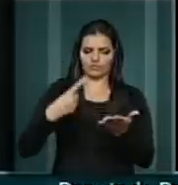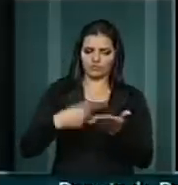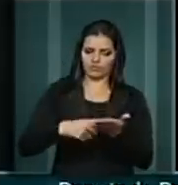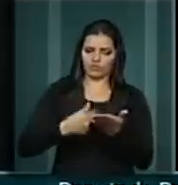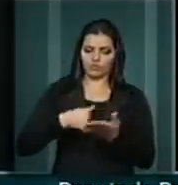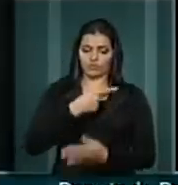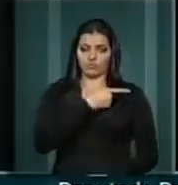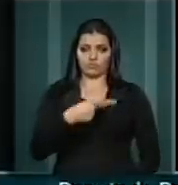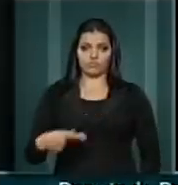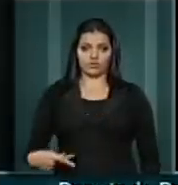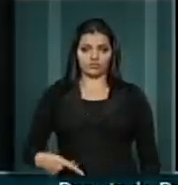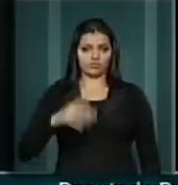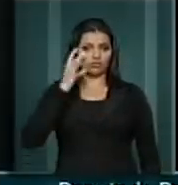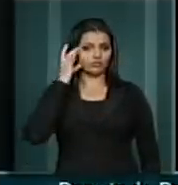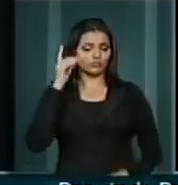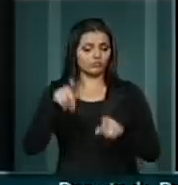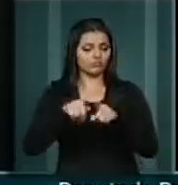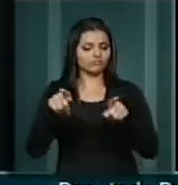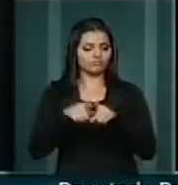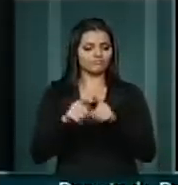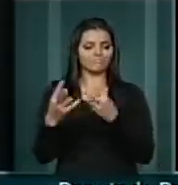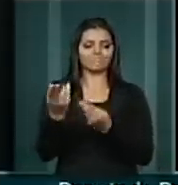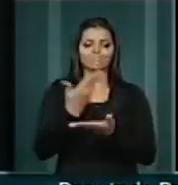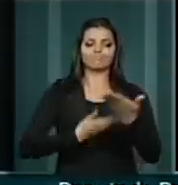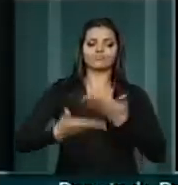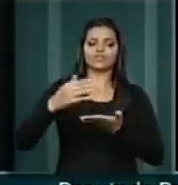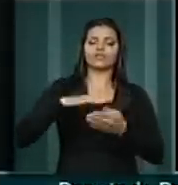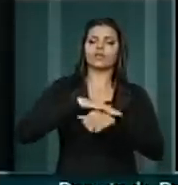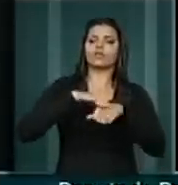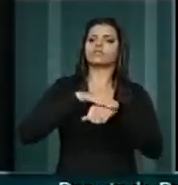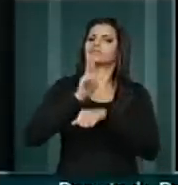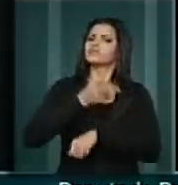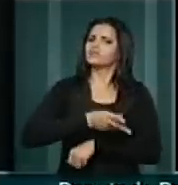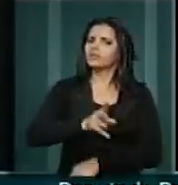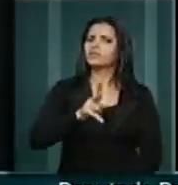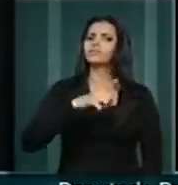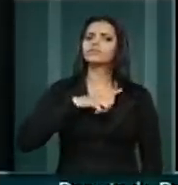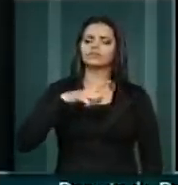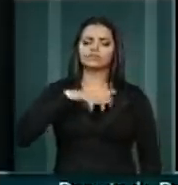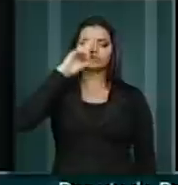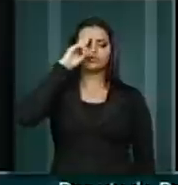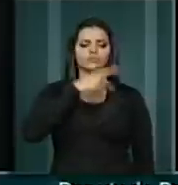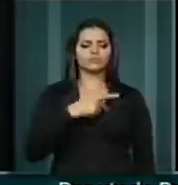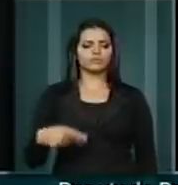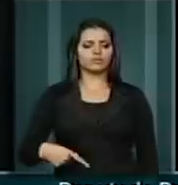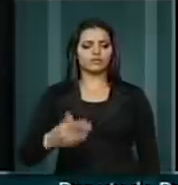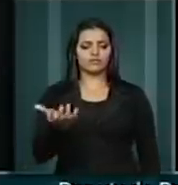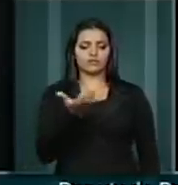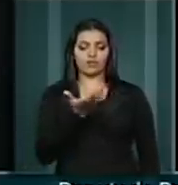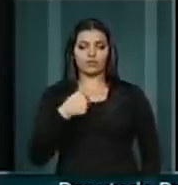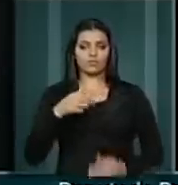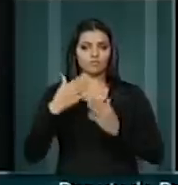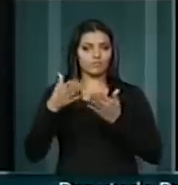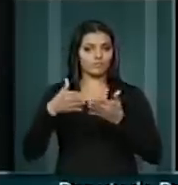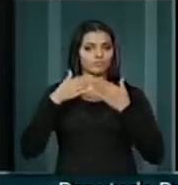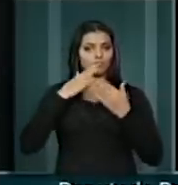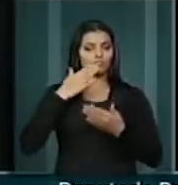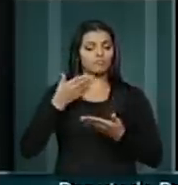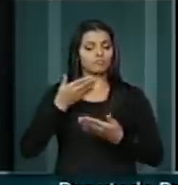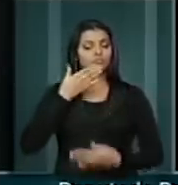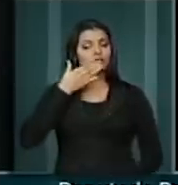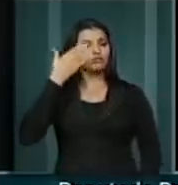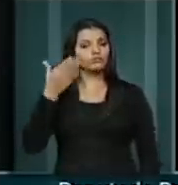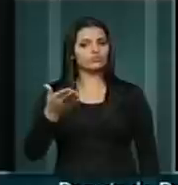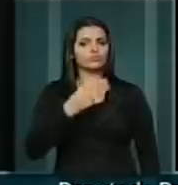inclusive diálogos constantes. E assim, senhor presidente, eu quero aqui, a pedido do ministro